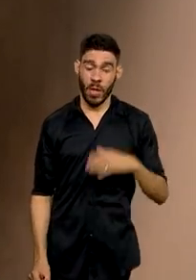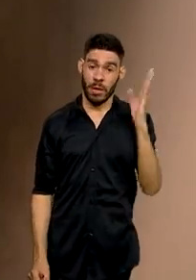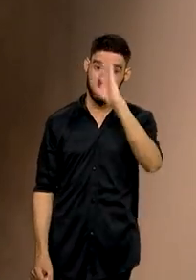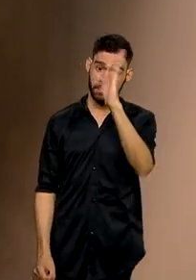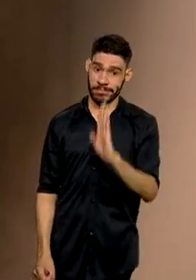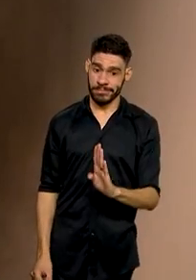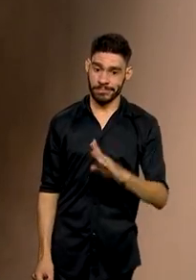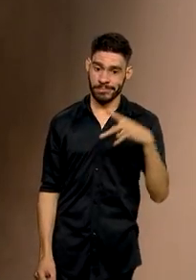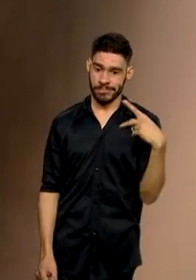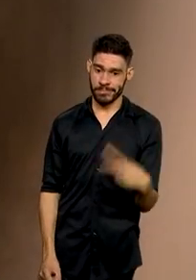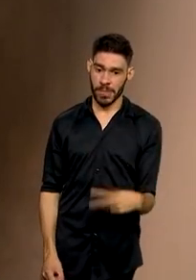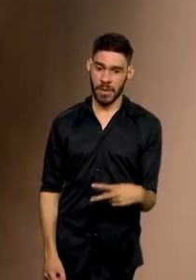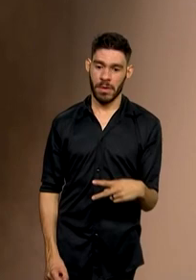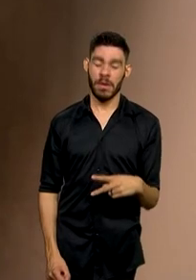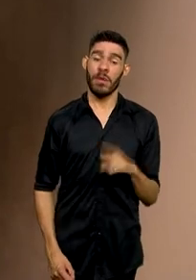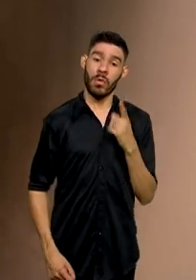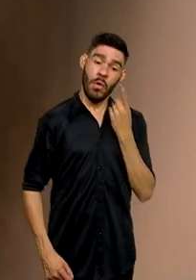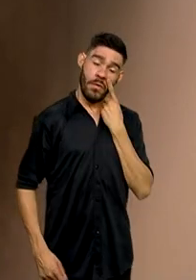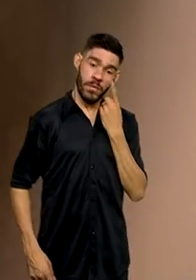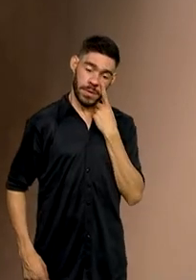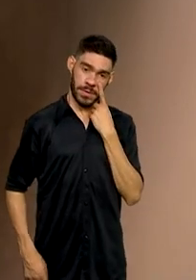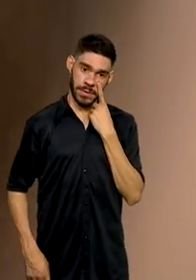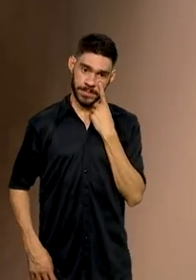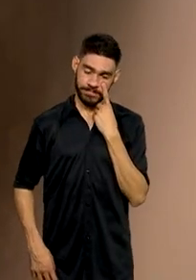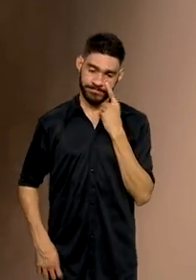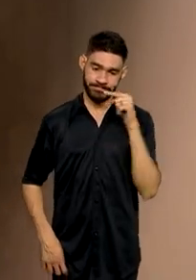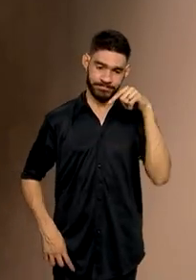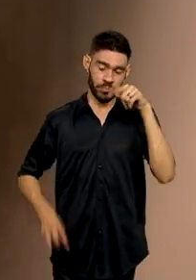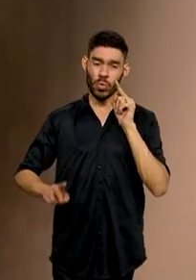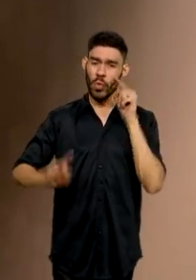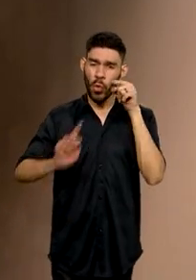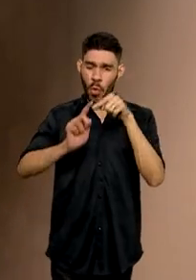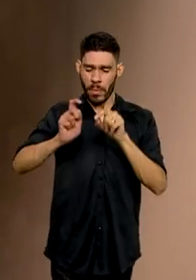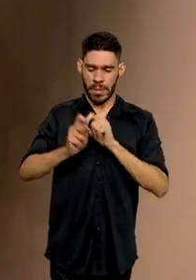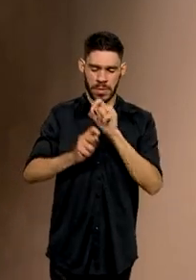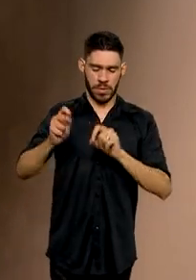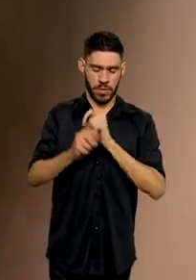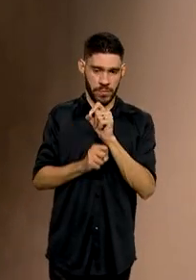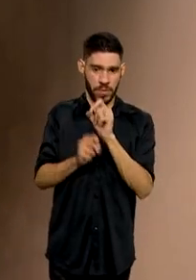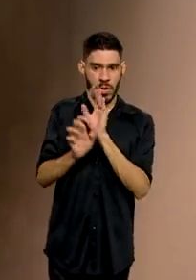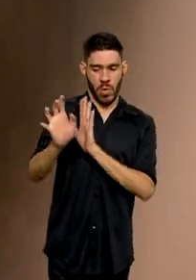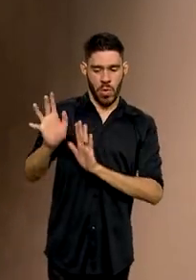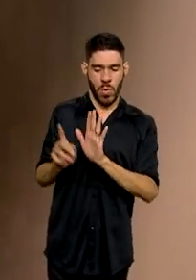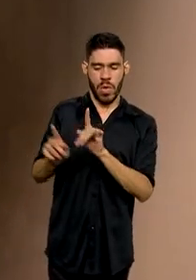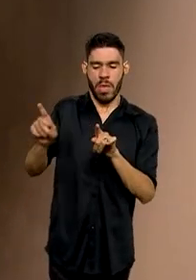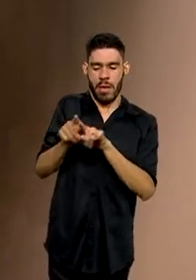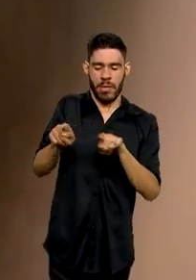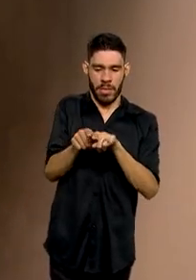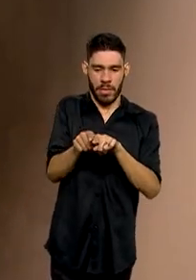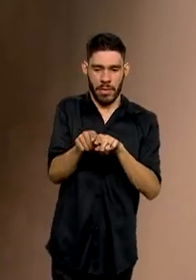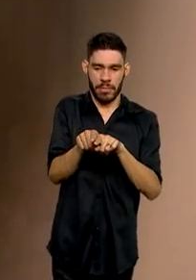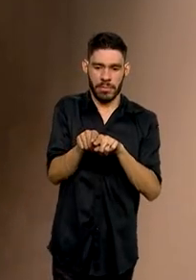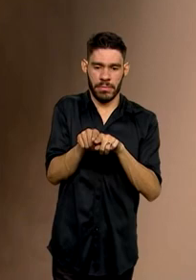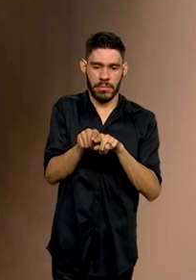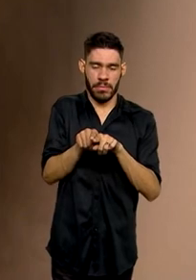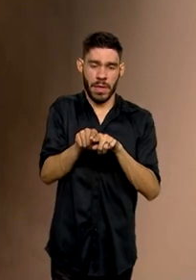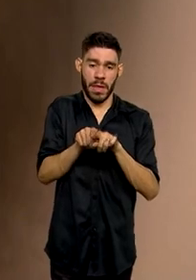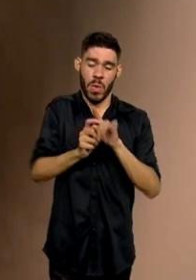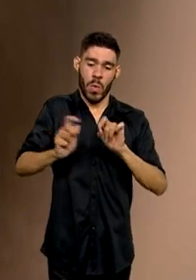Brasil. Então, veja, aqui, o objetivo é cuidar também da